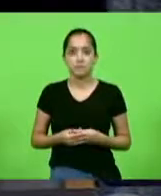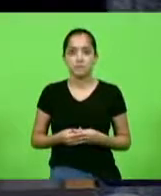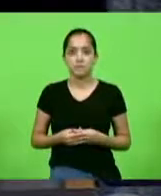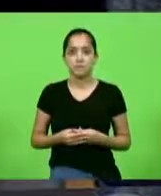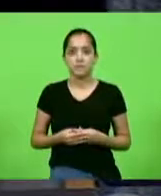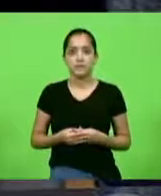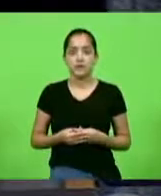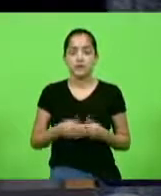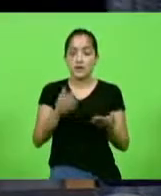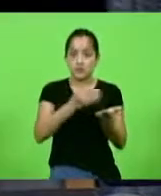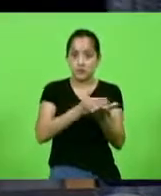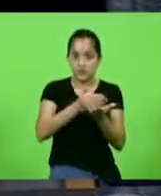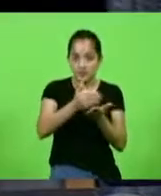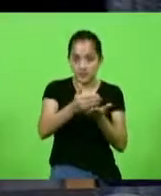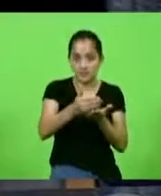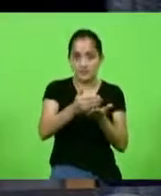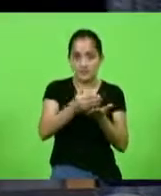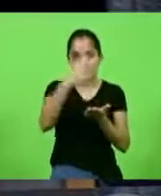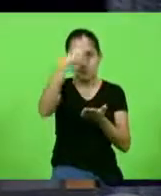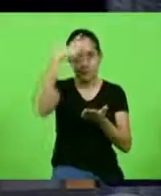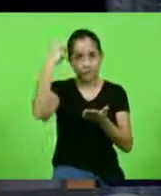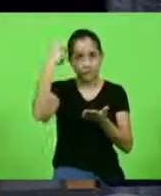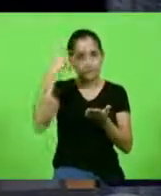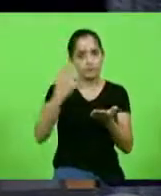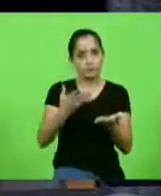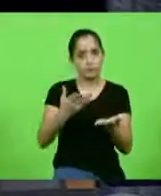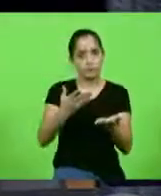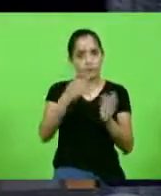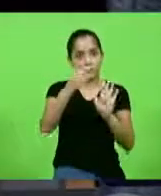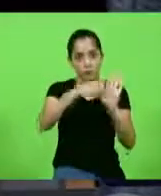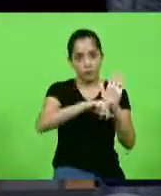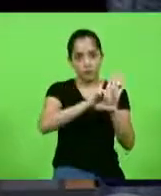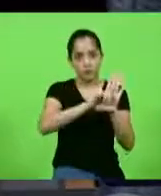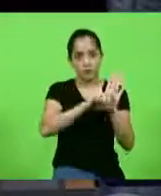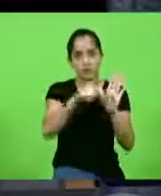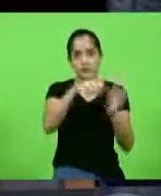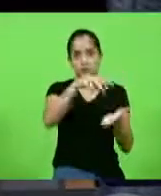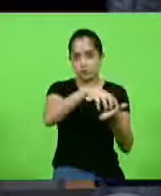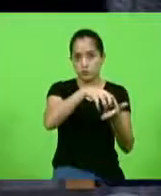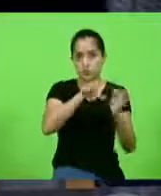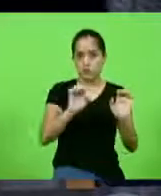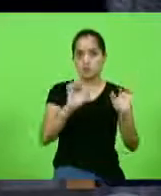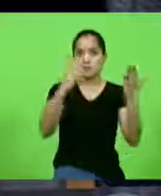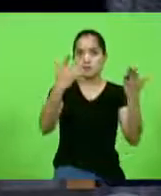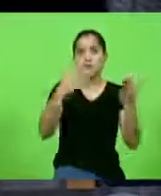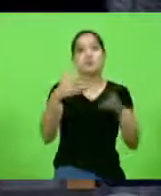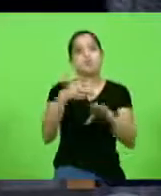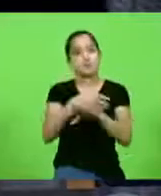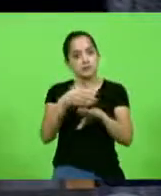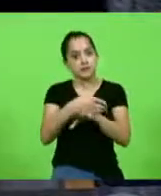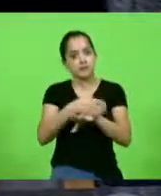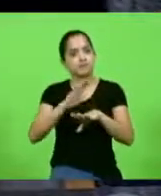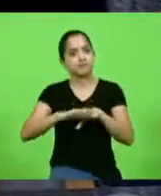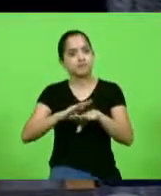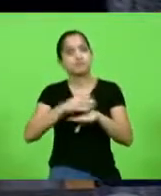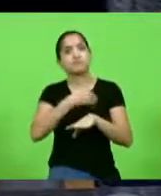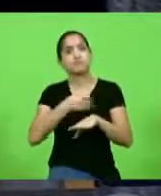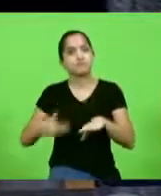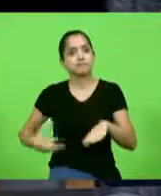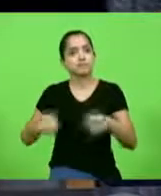nós iniciarmos pela Prefeitura o projeto centro de convenções sem a participação do governo e prometer